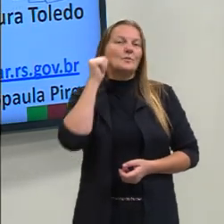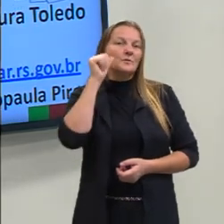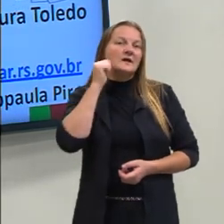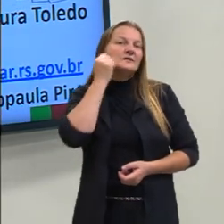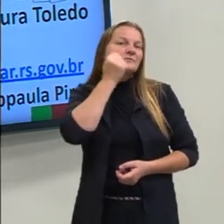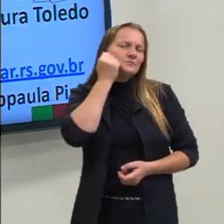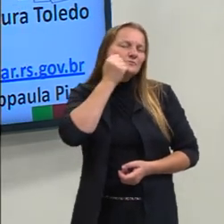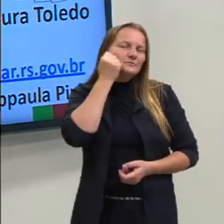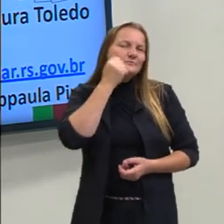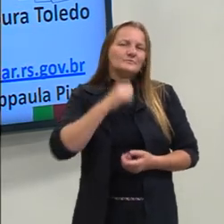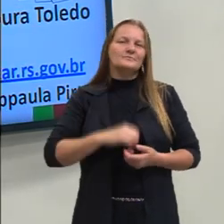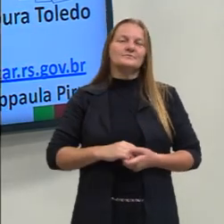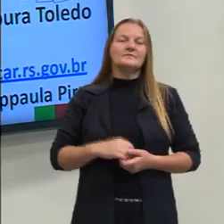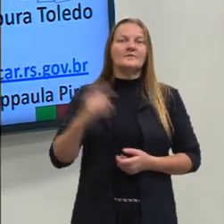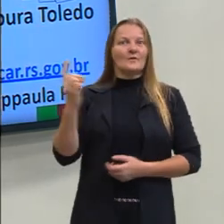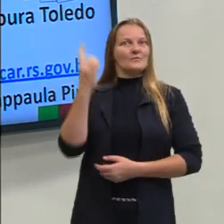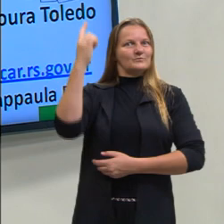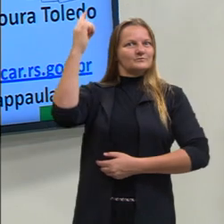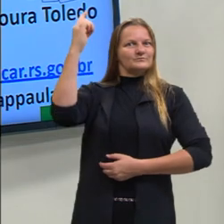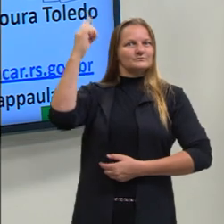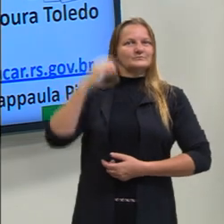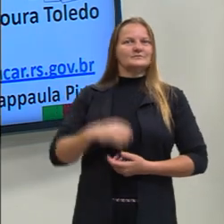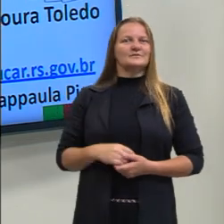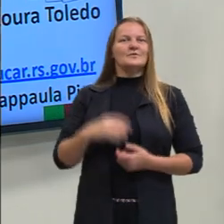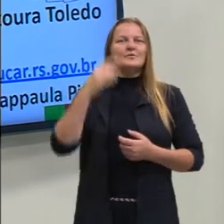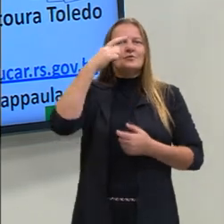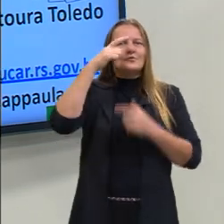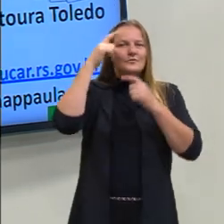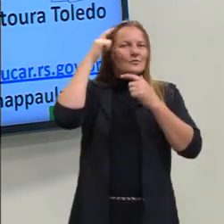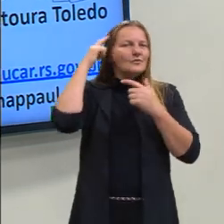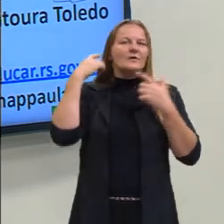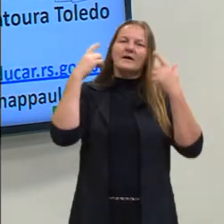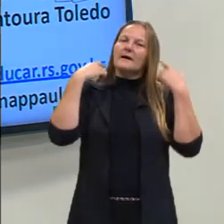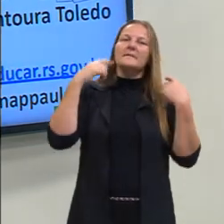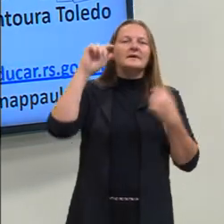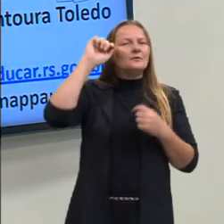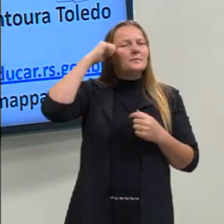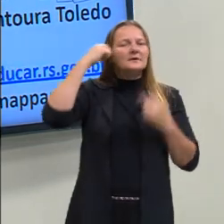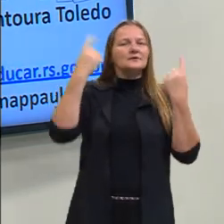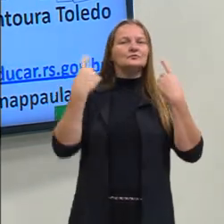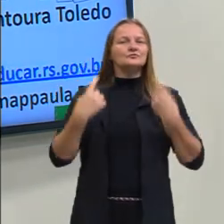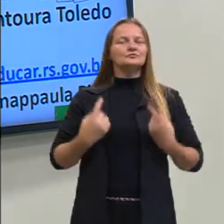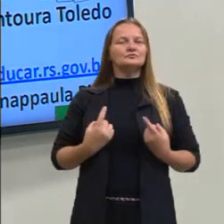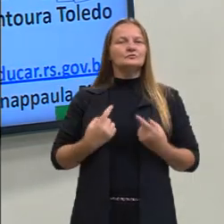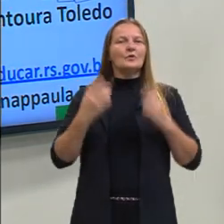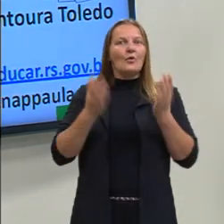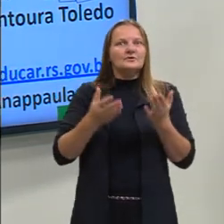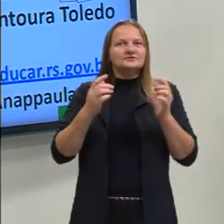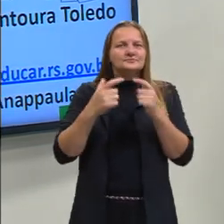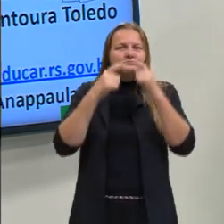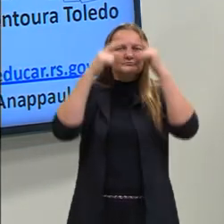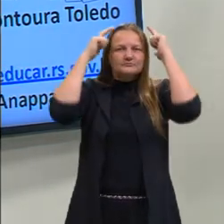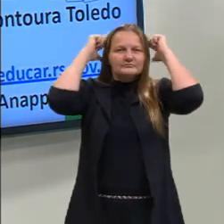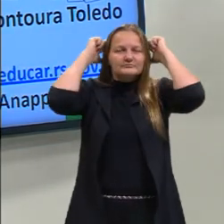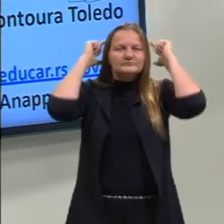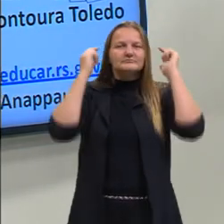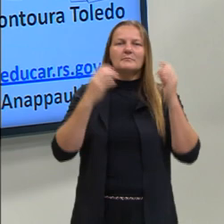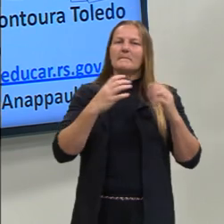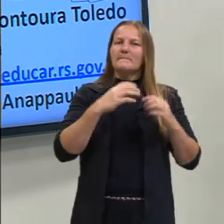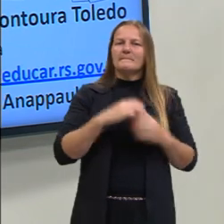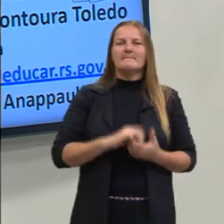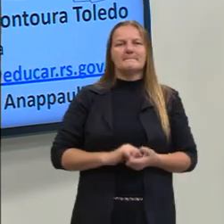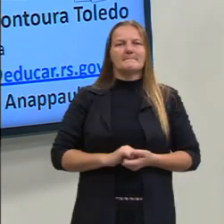negra, alta. Meu cabelo naturalmente é crespo, contudo hoje ele está liso e está